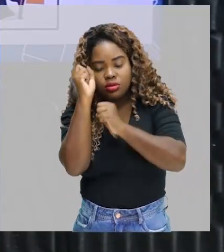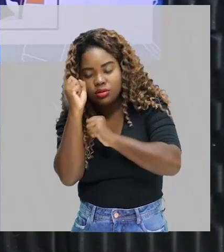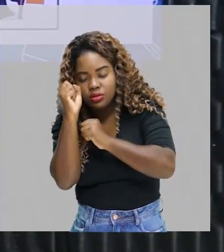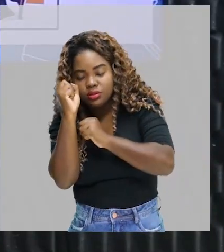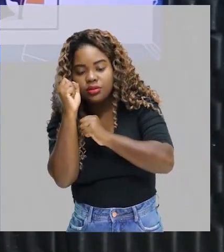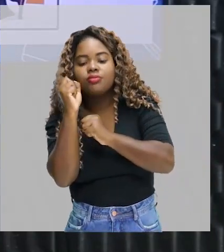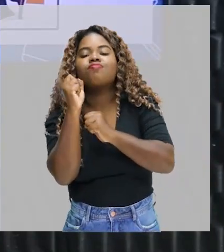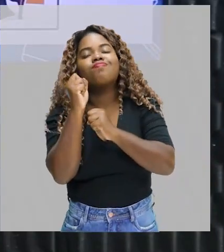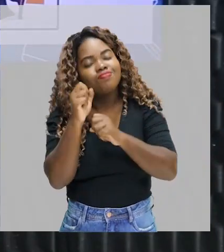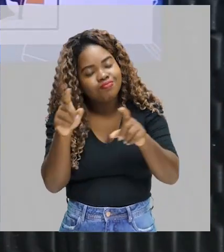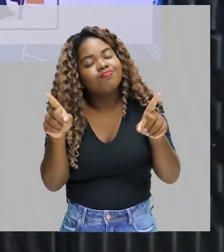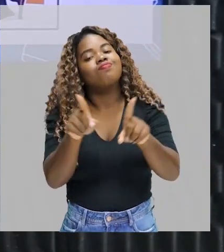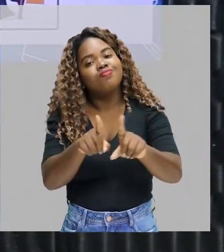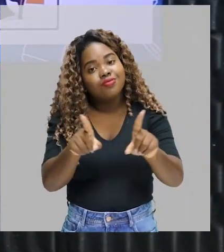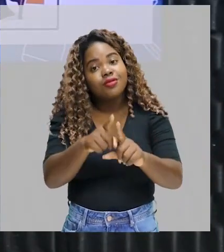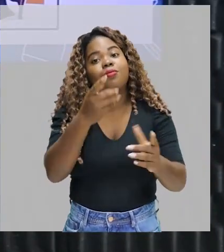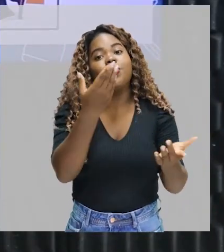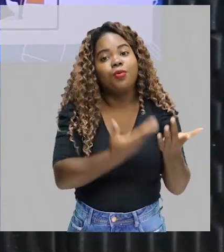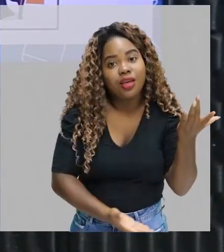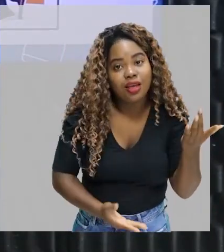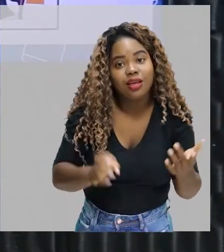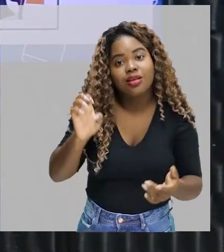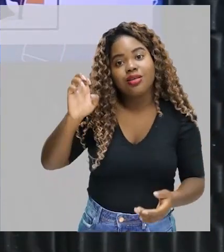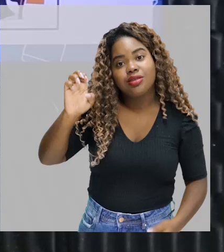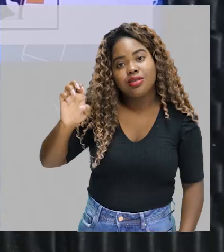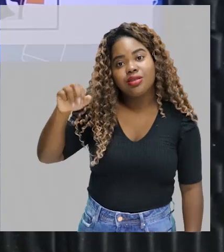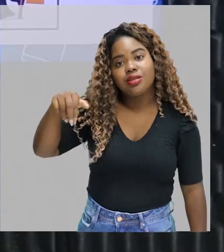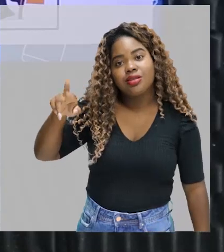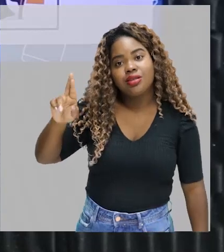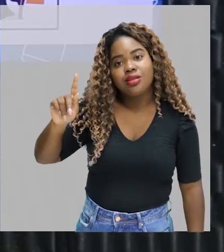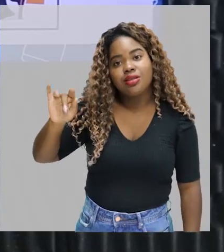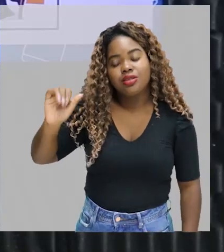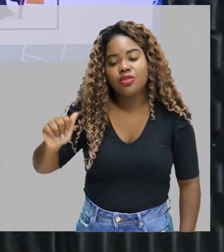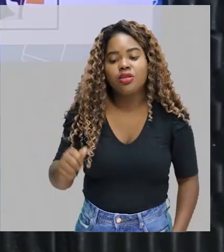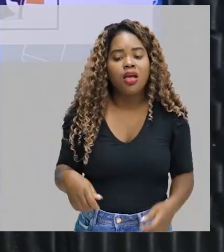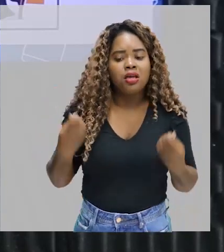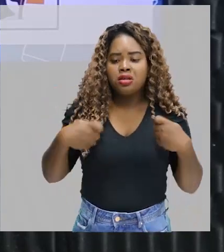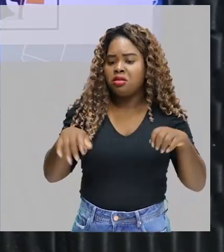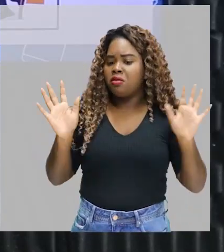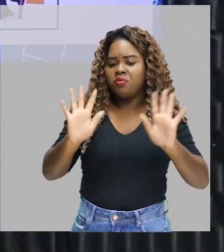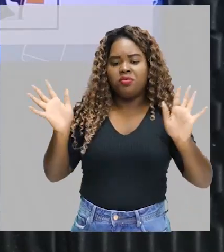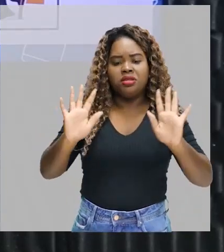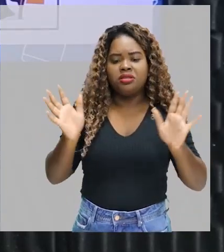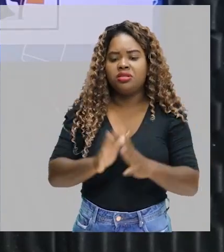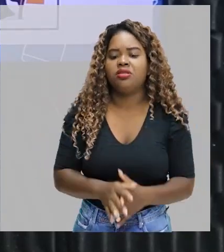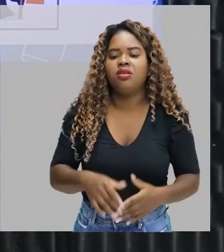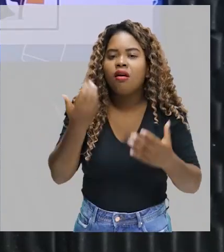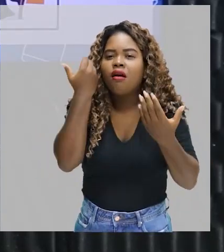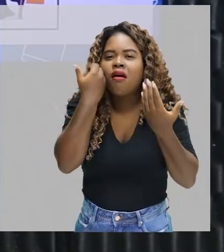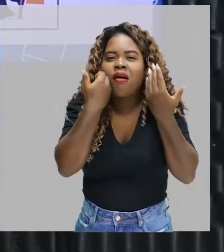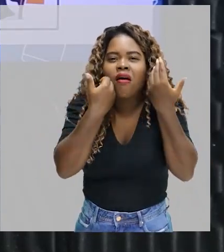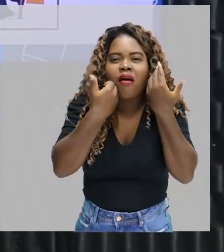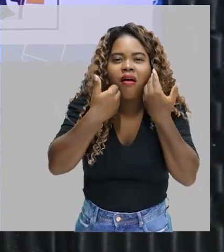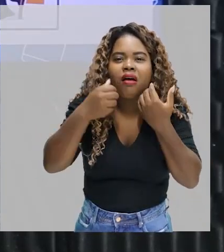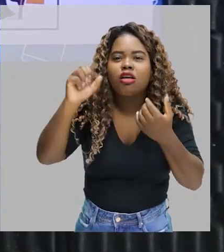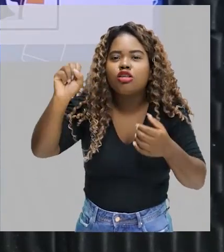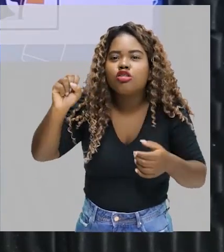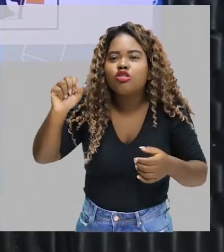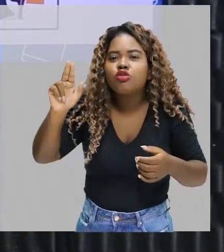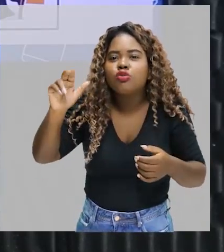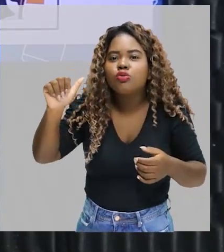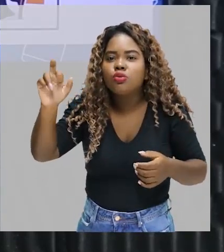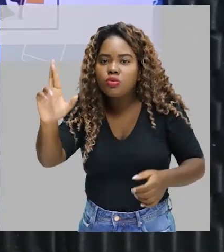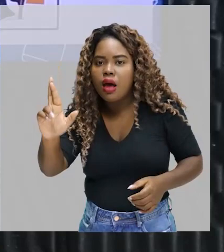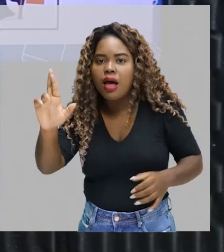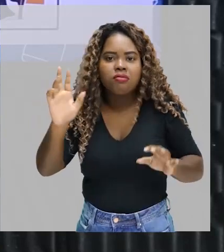repousando, tem gasto calórico. E não necessita ele suar. Eu já dei esses exemplos na minha sala de aula, o aluno